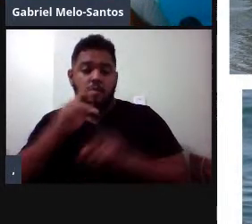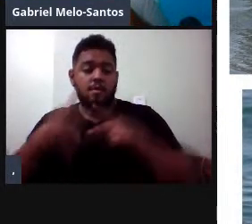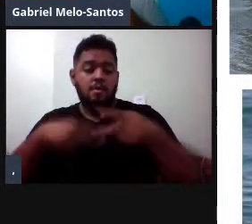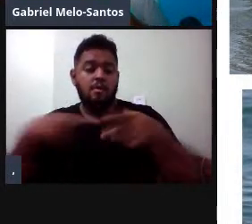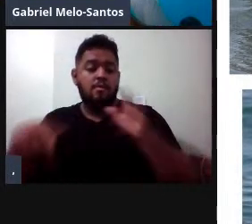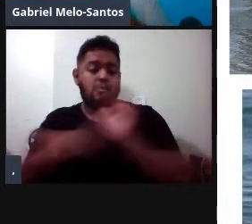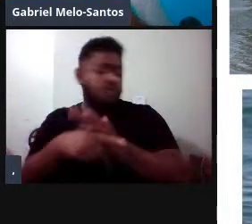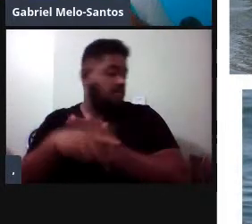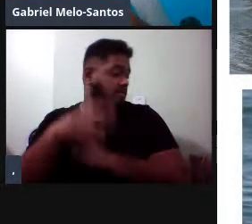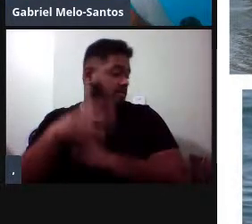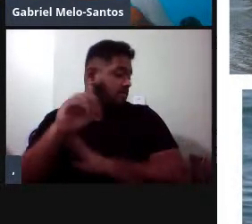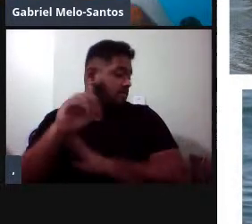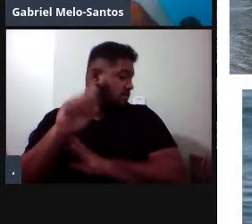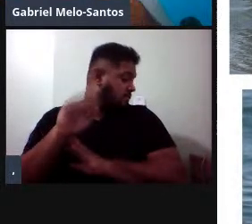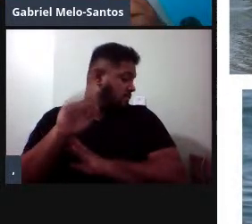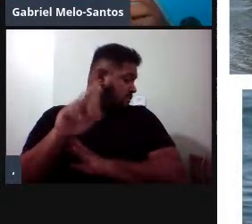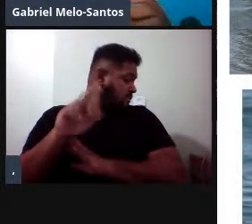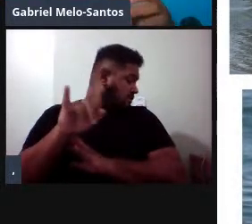destacou,